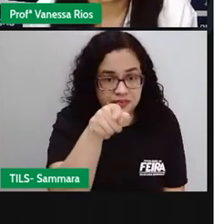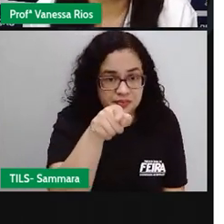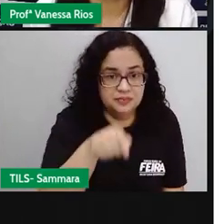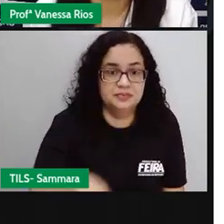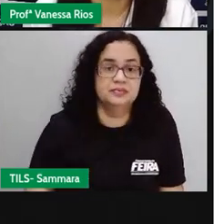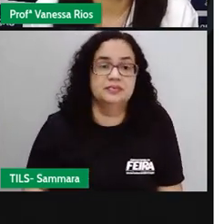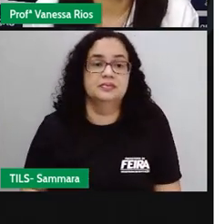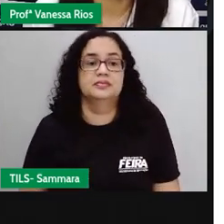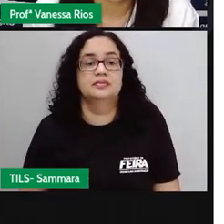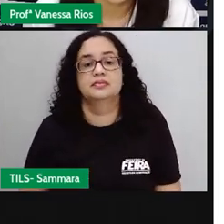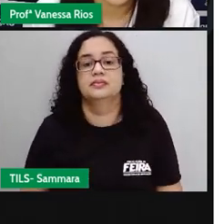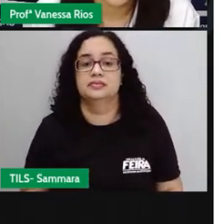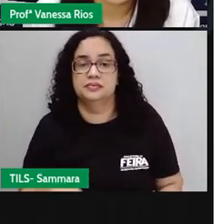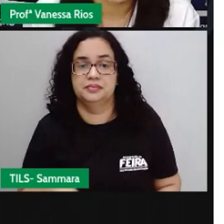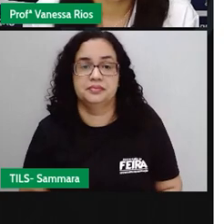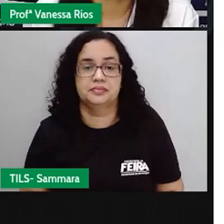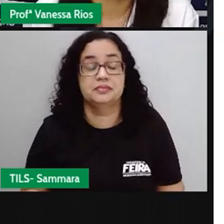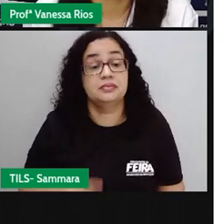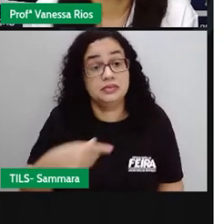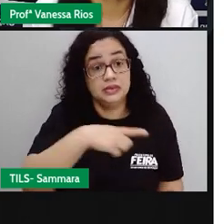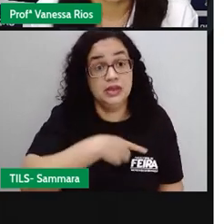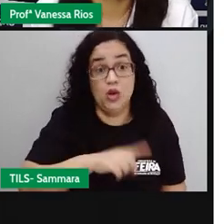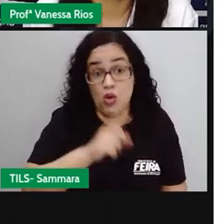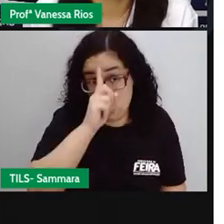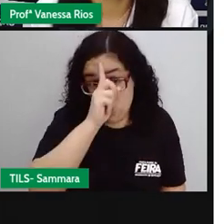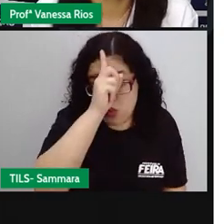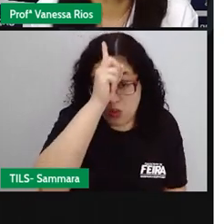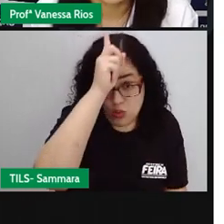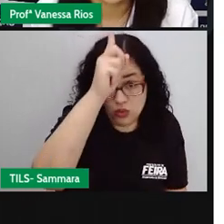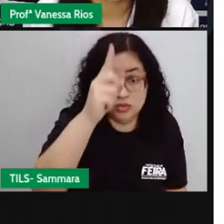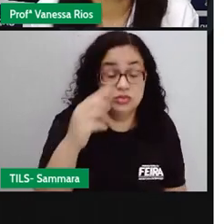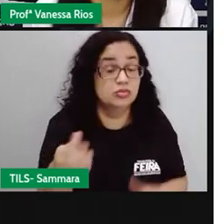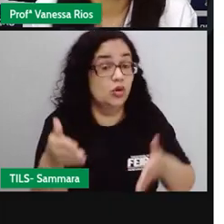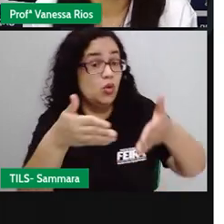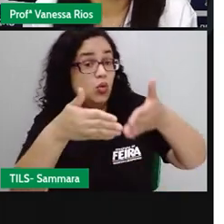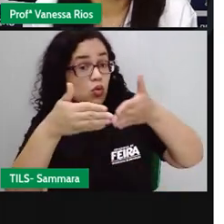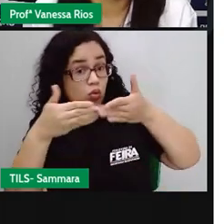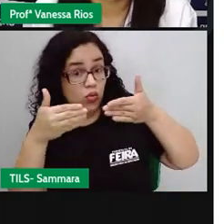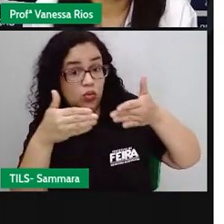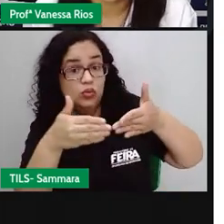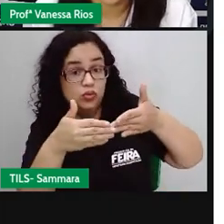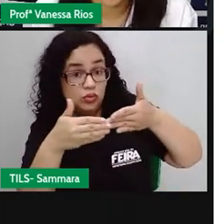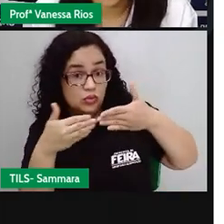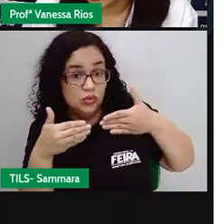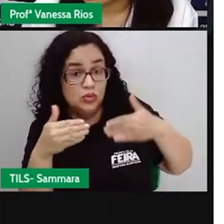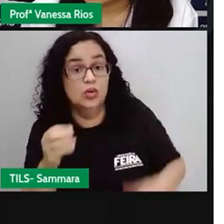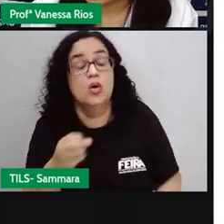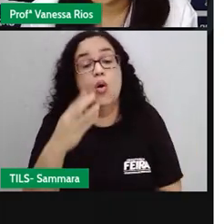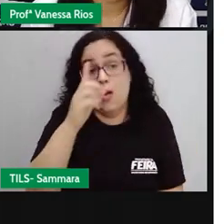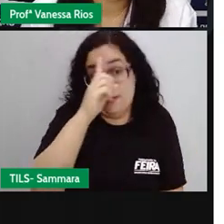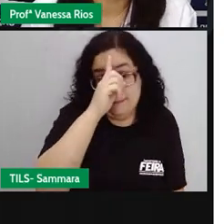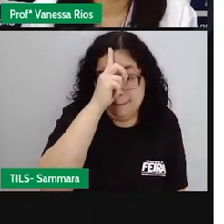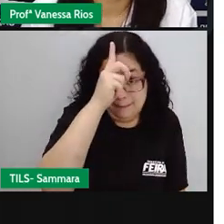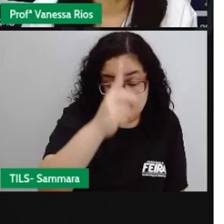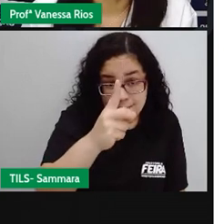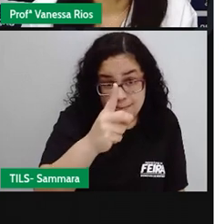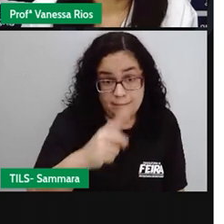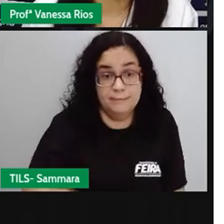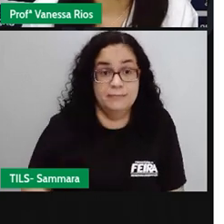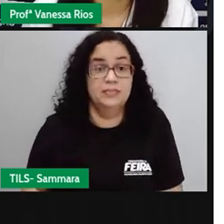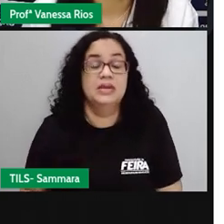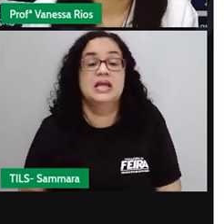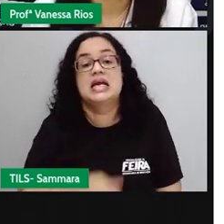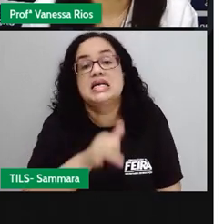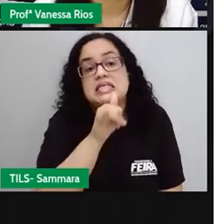afirmativo, o imperativo negativo, eles expressam ordem, convite, solicitação ou comando.